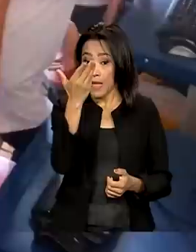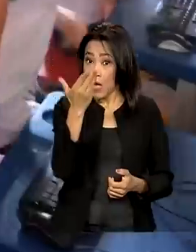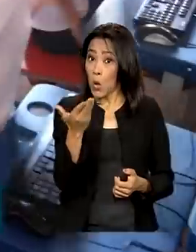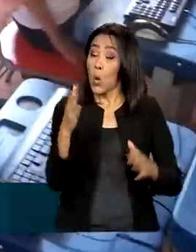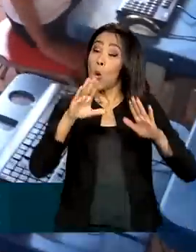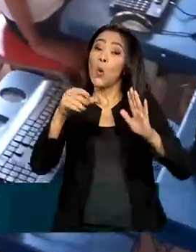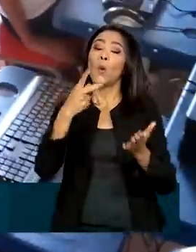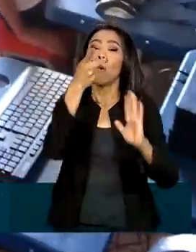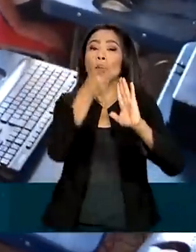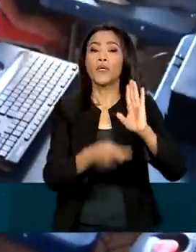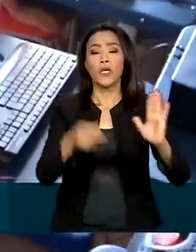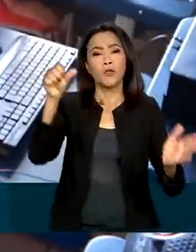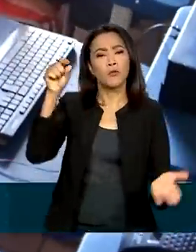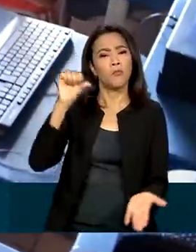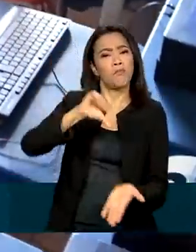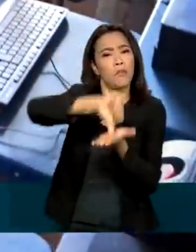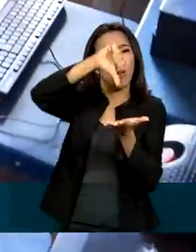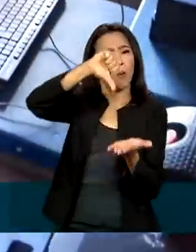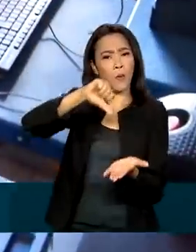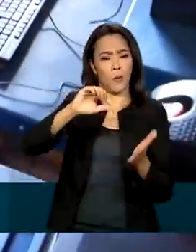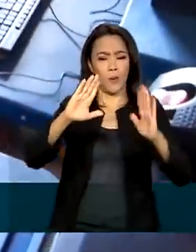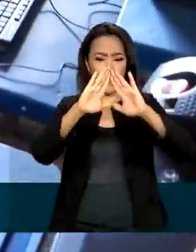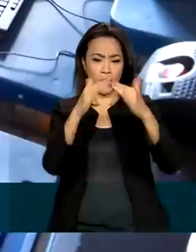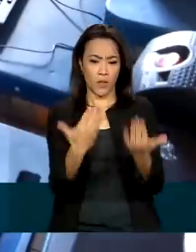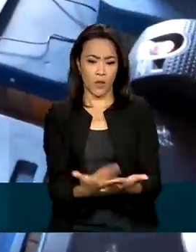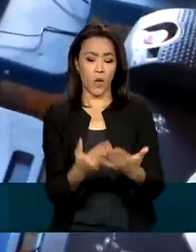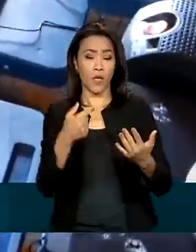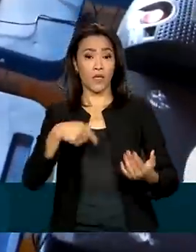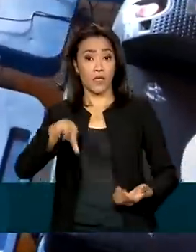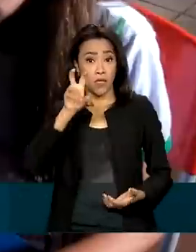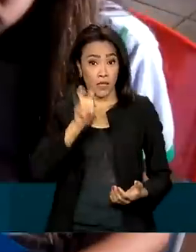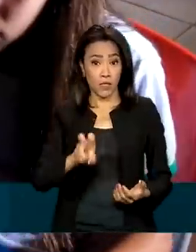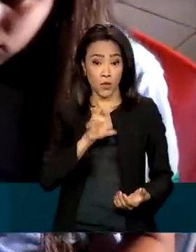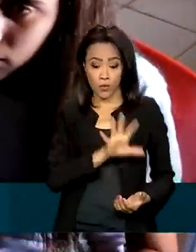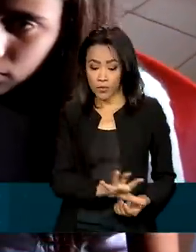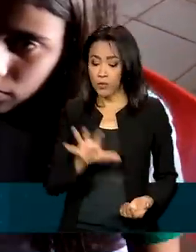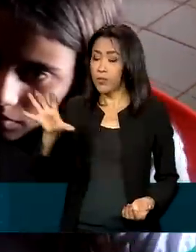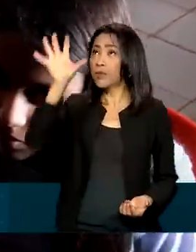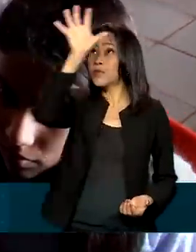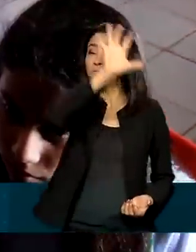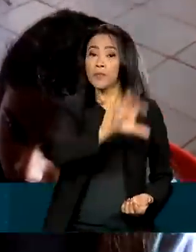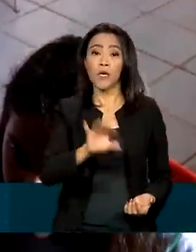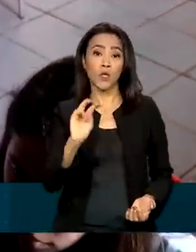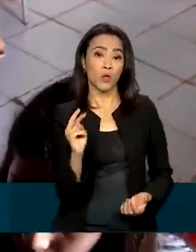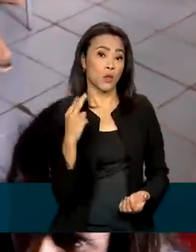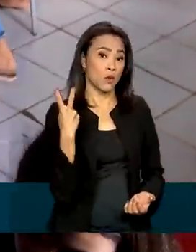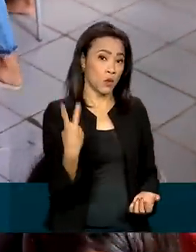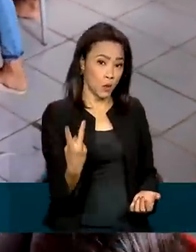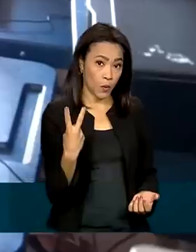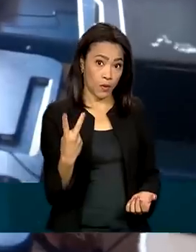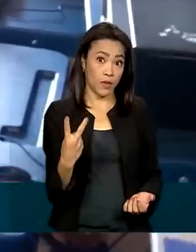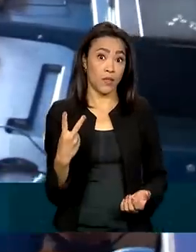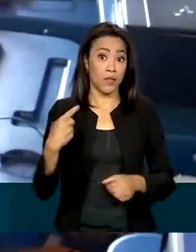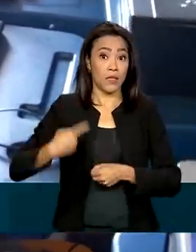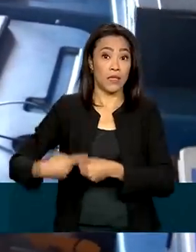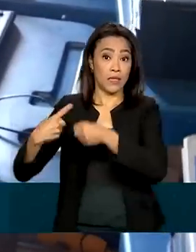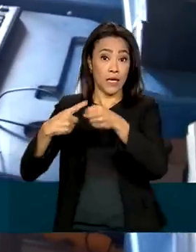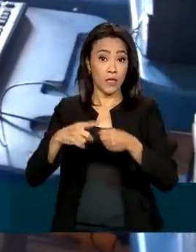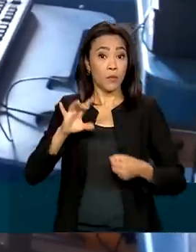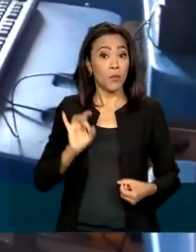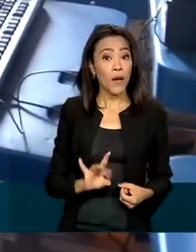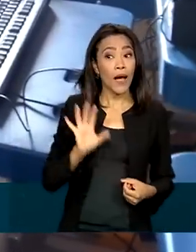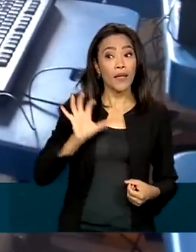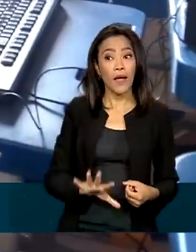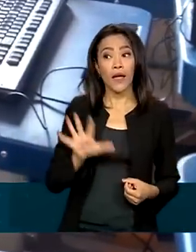desenvolvido em escolas públicas das cinco regiões do país, sendo dois municípios por região. A escolha